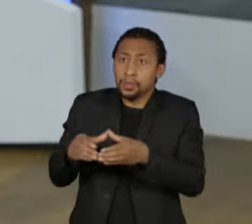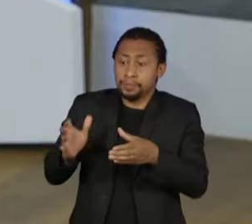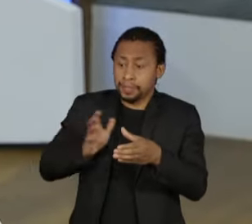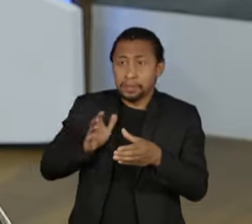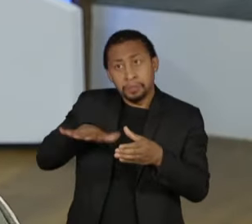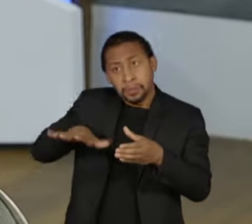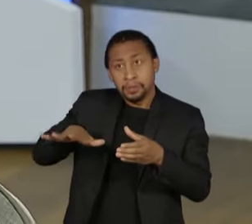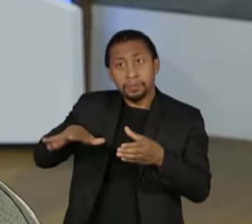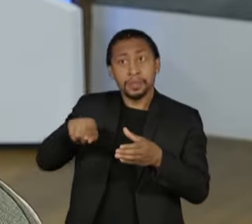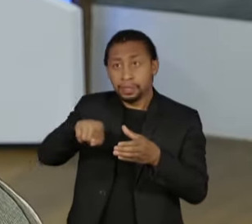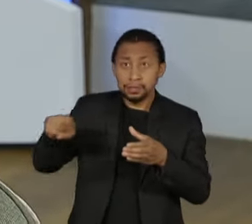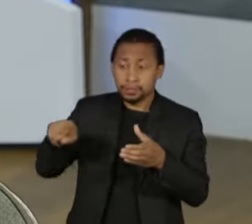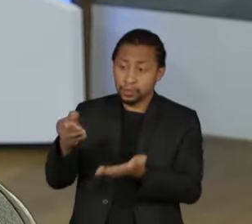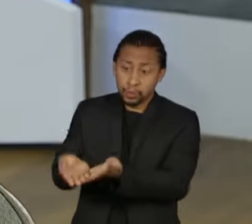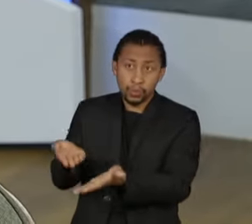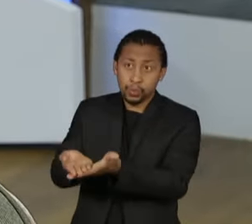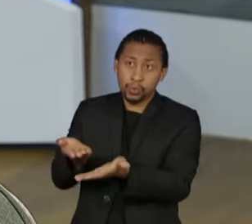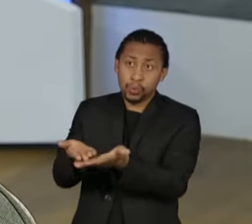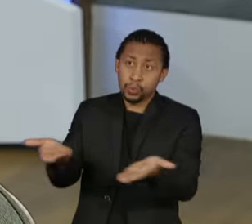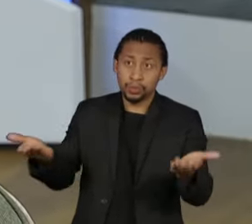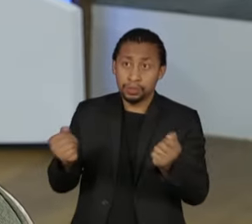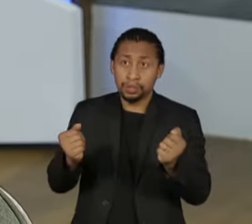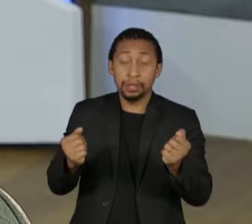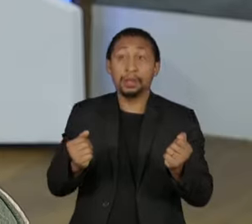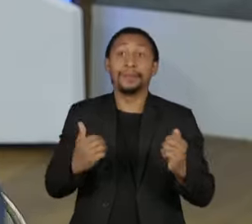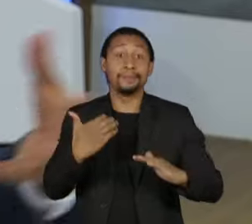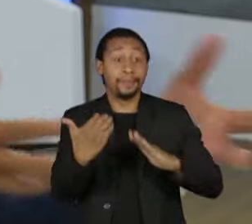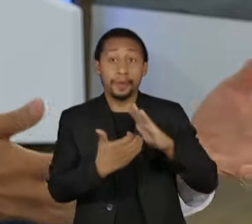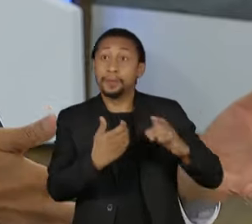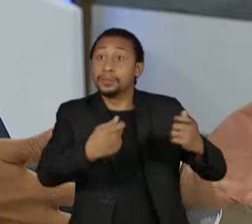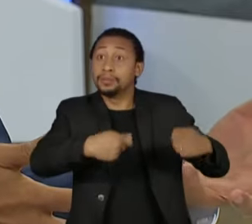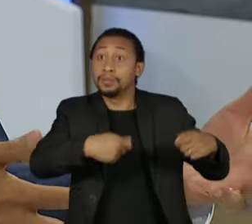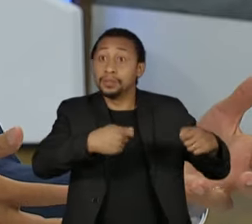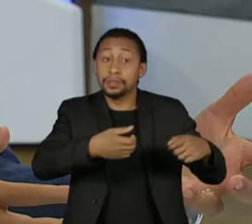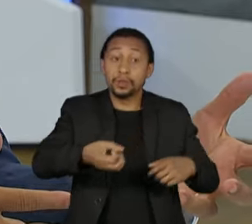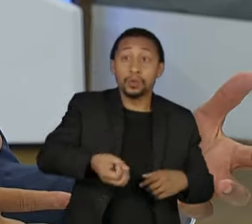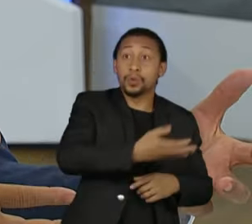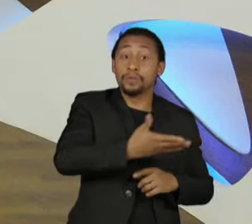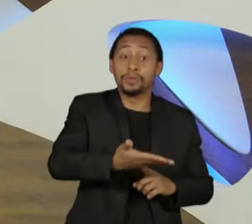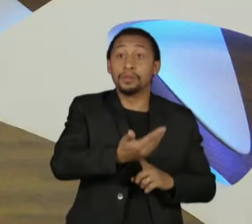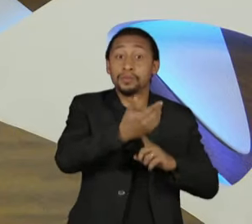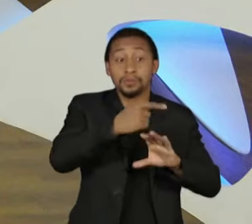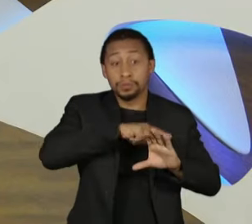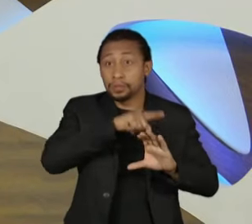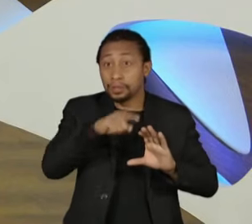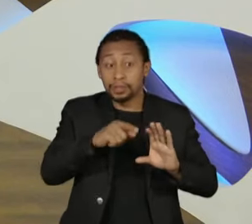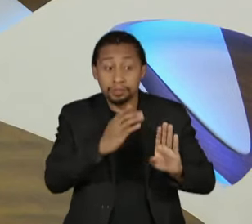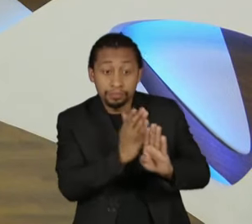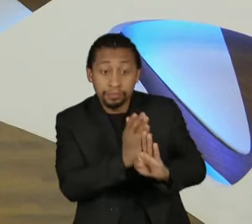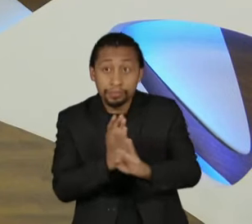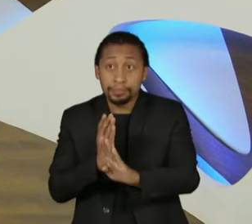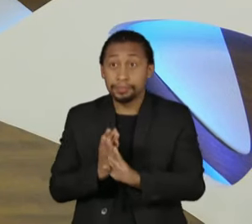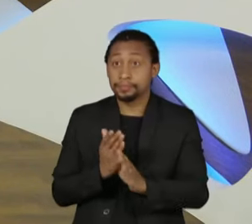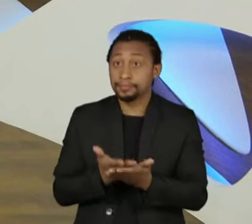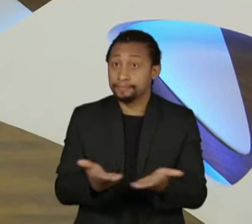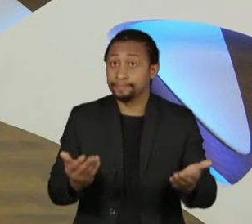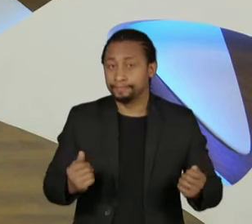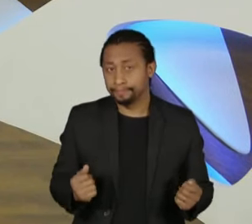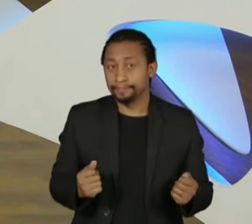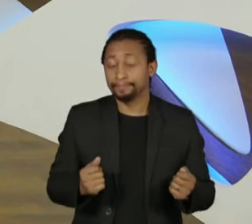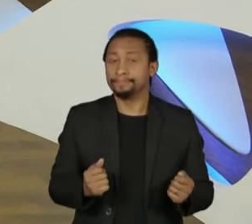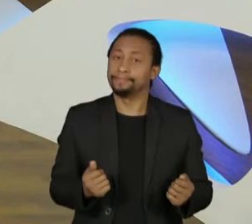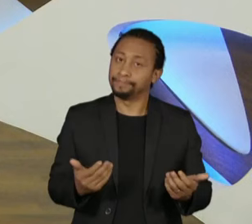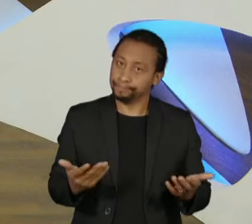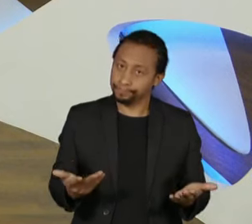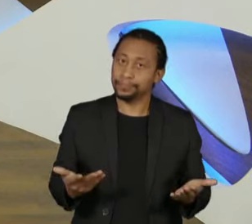é uma empresa que precisa de descobertas de nossos cientistas e estão lá com... Aliás, uma das